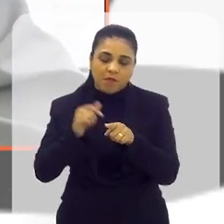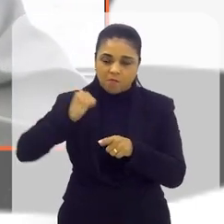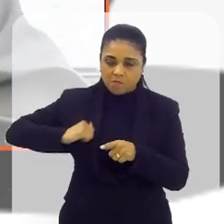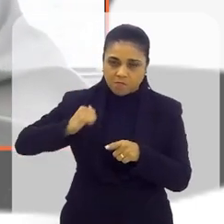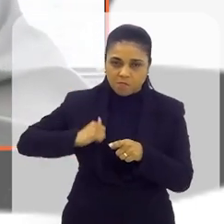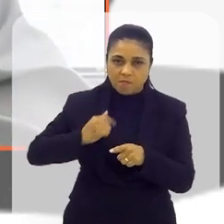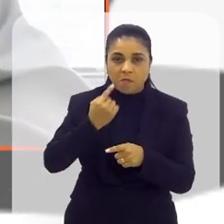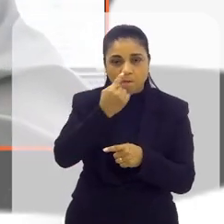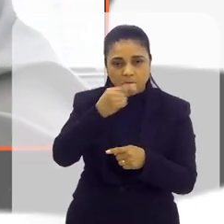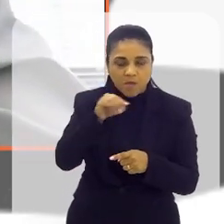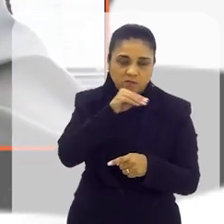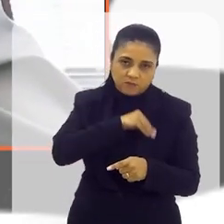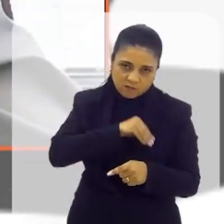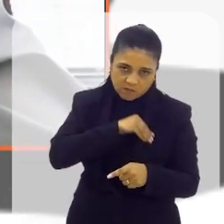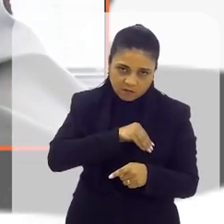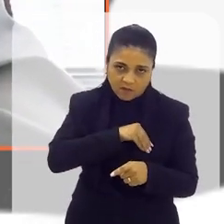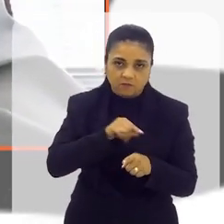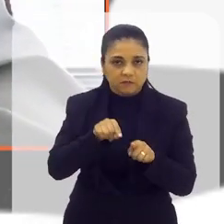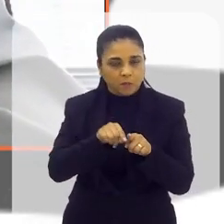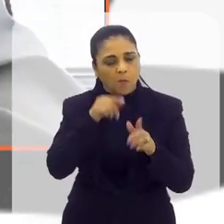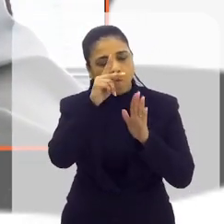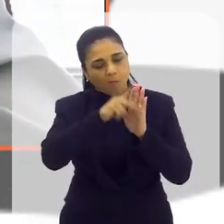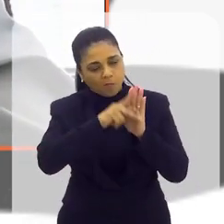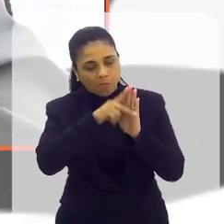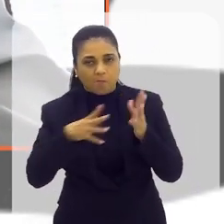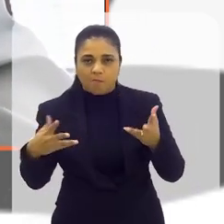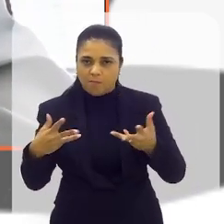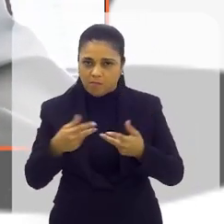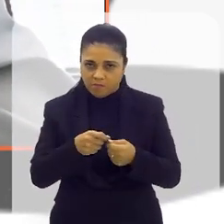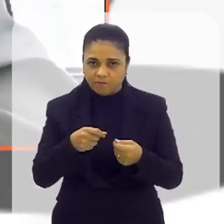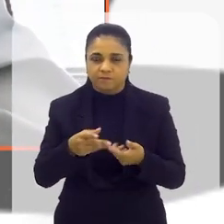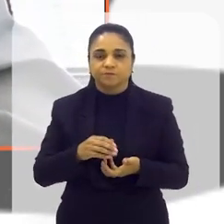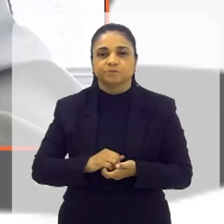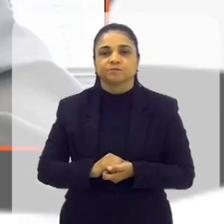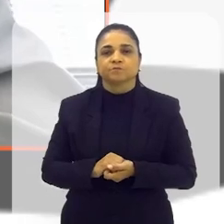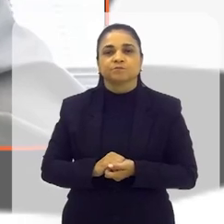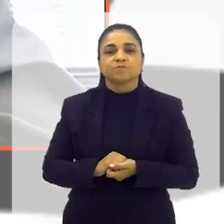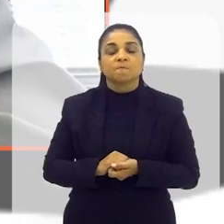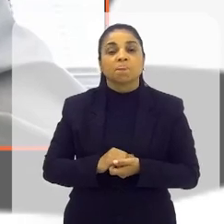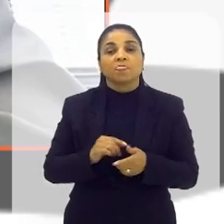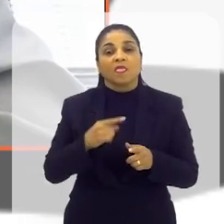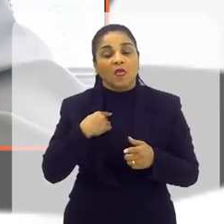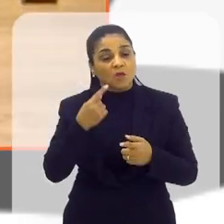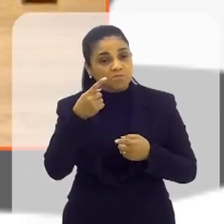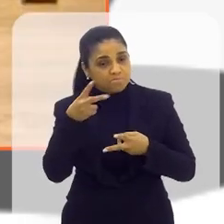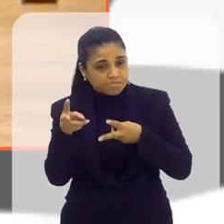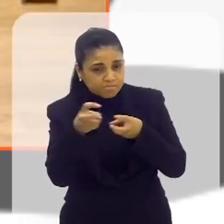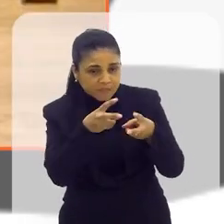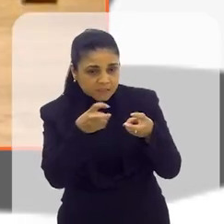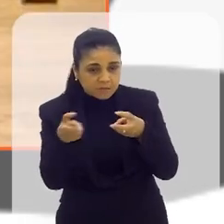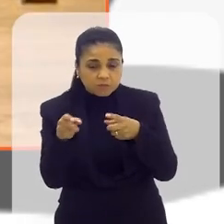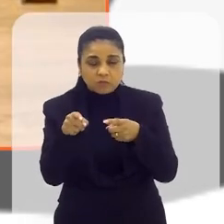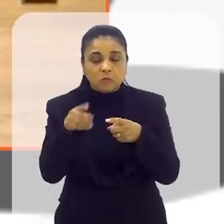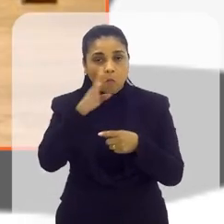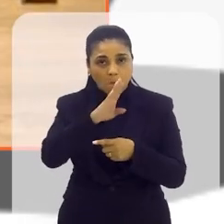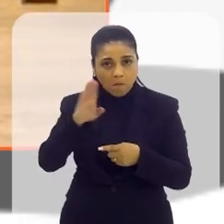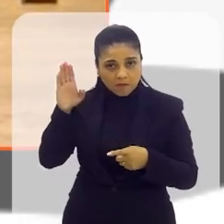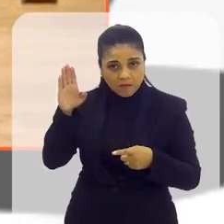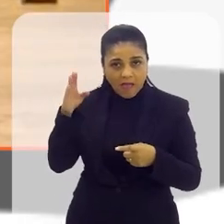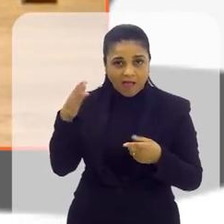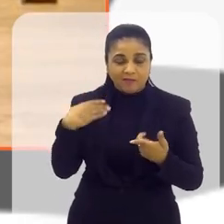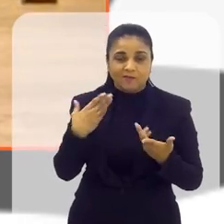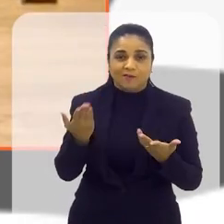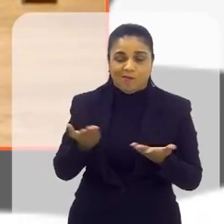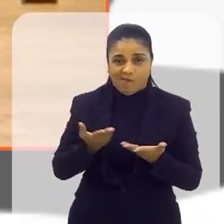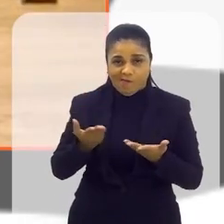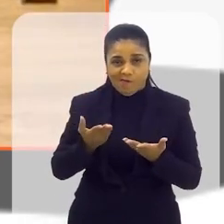bolsa de aprendizagem de meio salário mínimo. É um projeto também maravilhoso. É, ele abarca, eu estou vendo que o seu